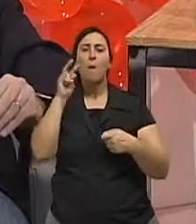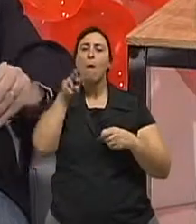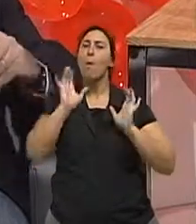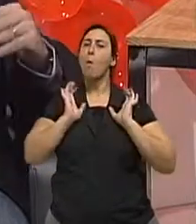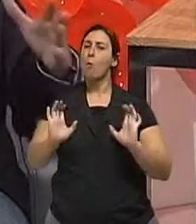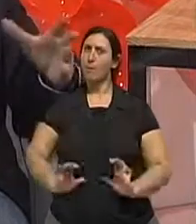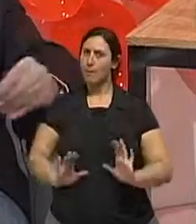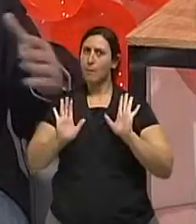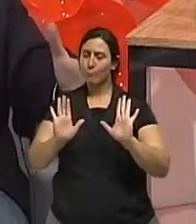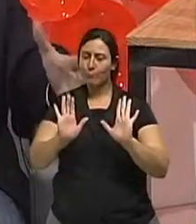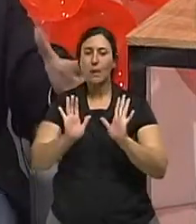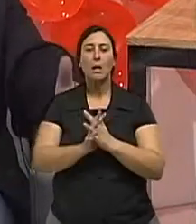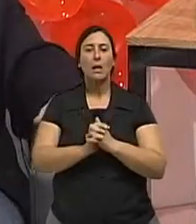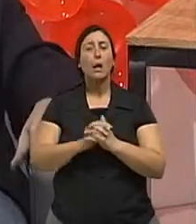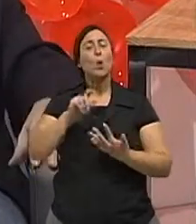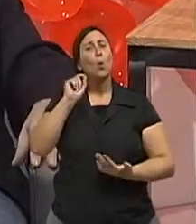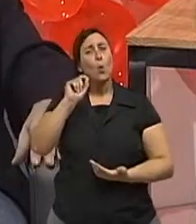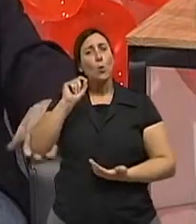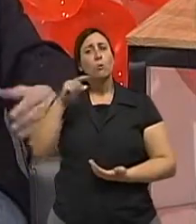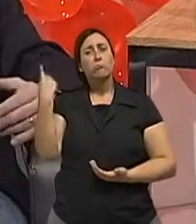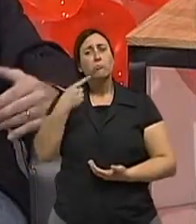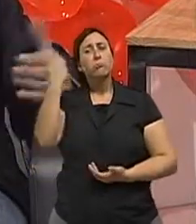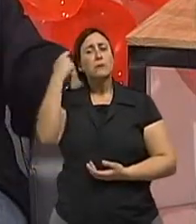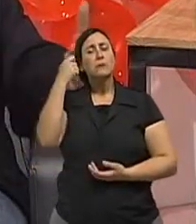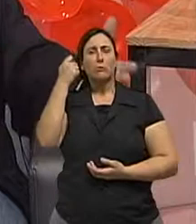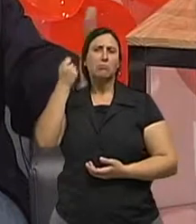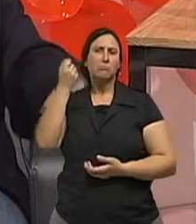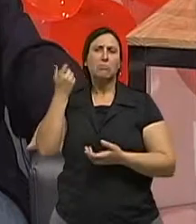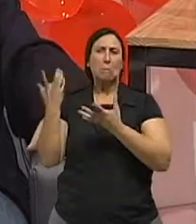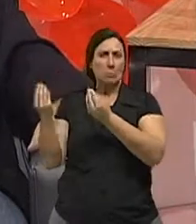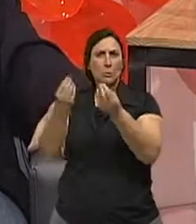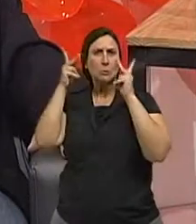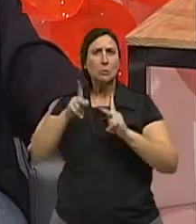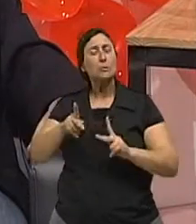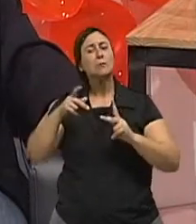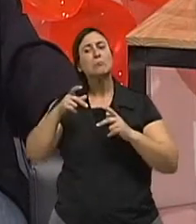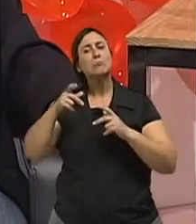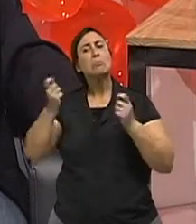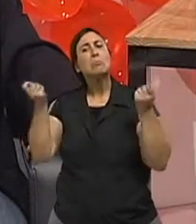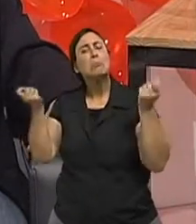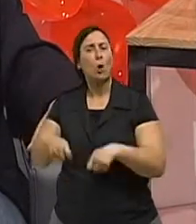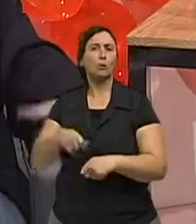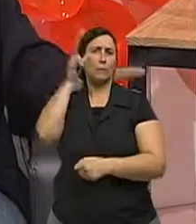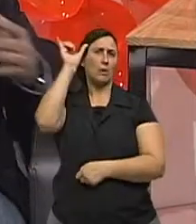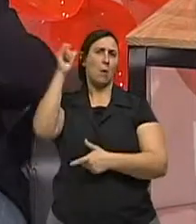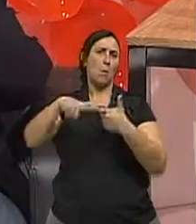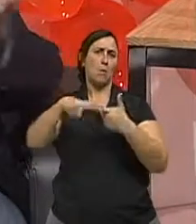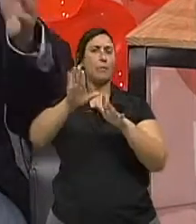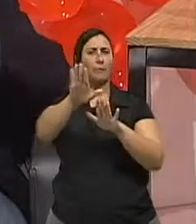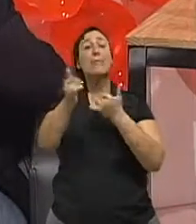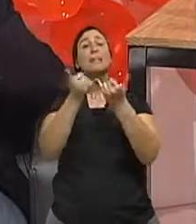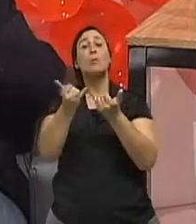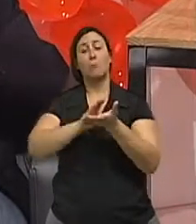mas com muita repercussão e muita importância, e que pode evitar uma série de complicações. Por exemplo,